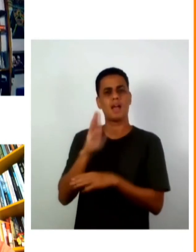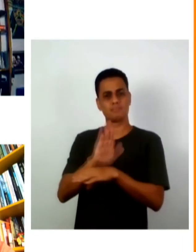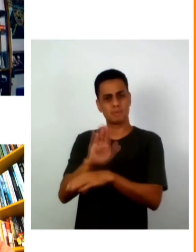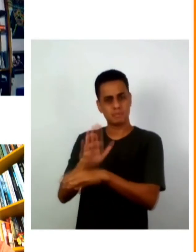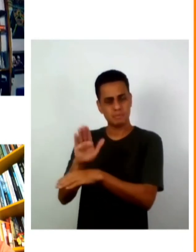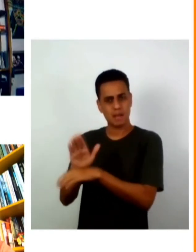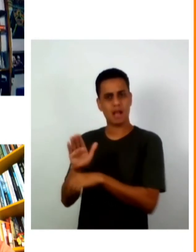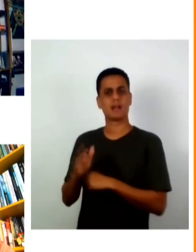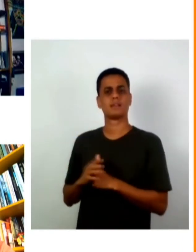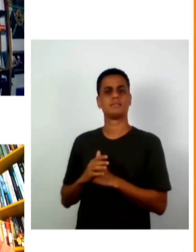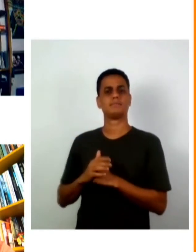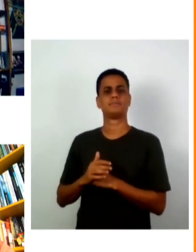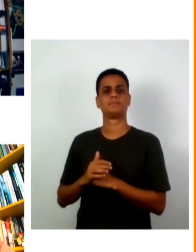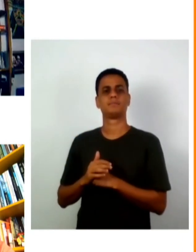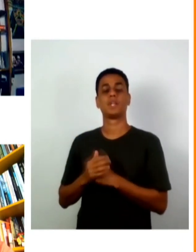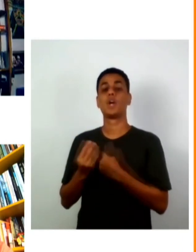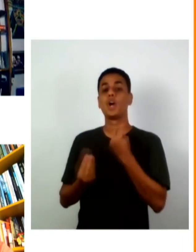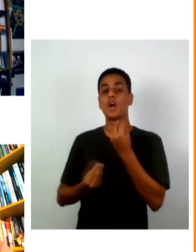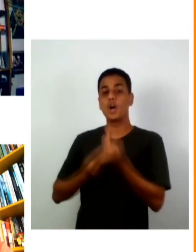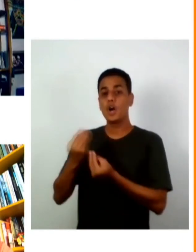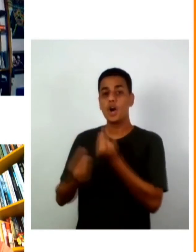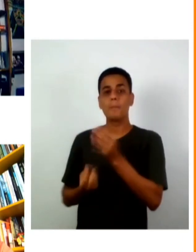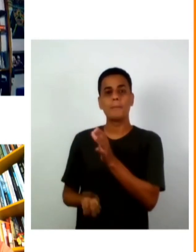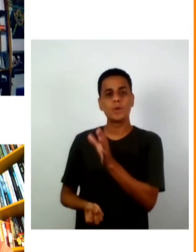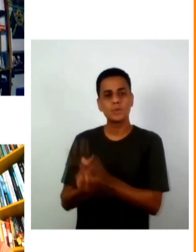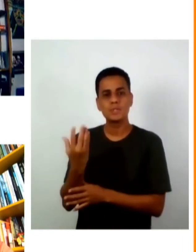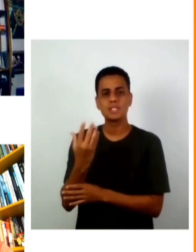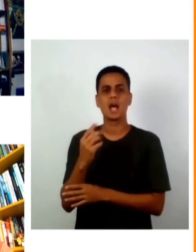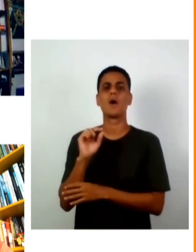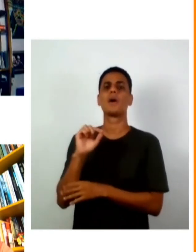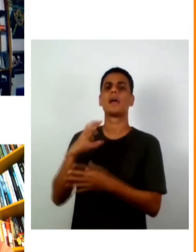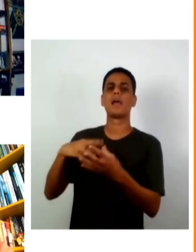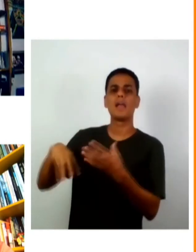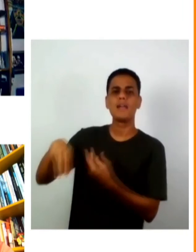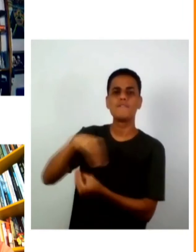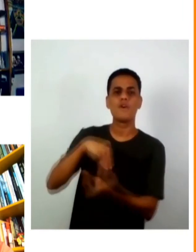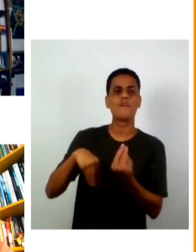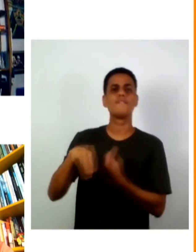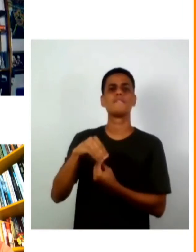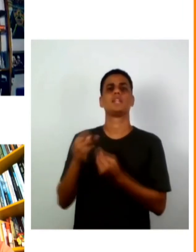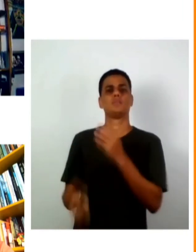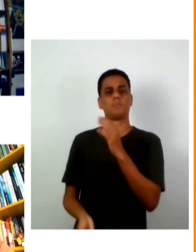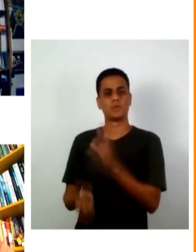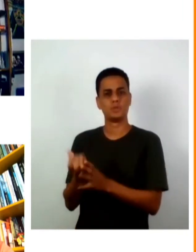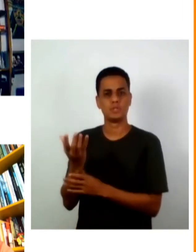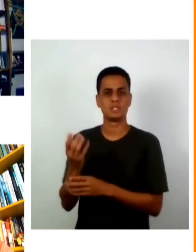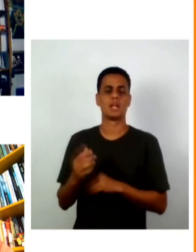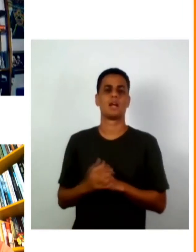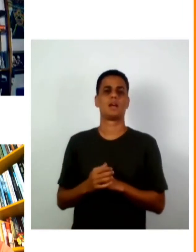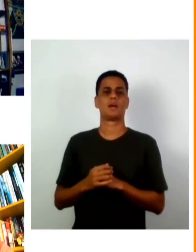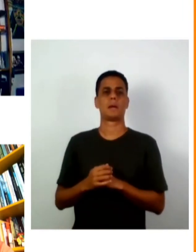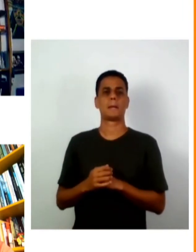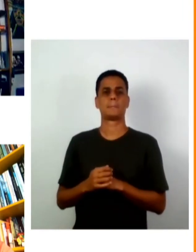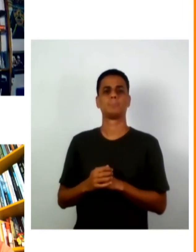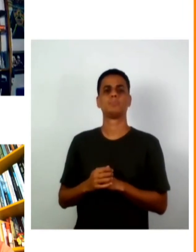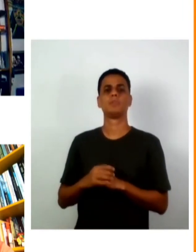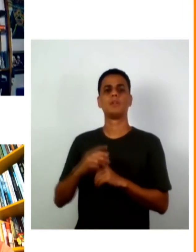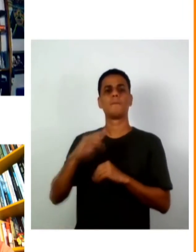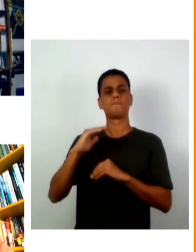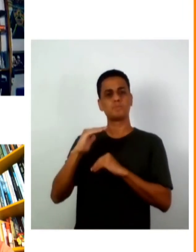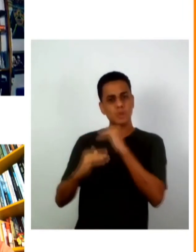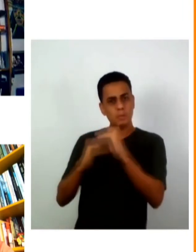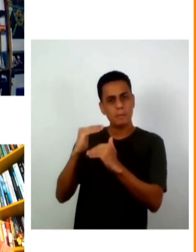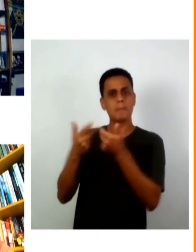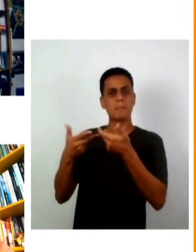qual é a forma de produção quem está envolvido nessa produção com certo olhar de sustentabilidade depois